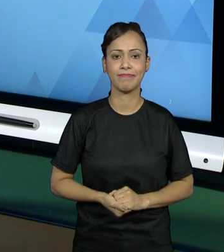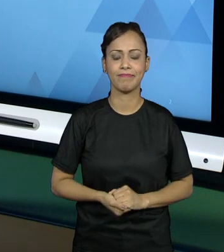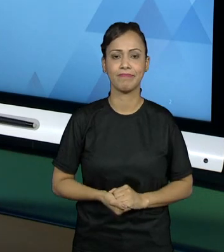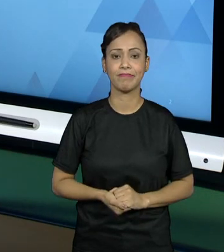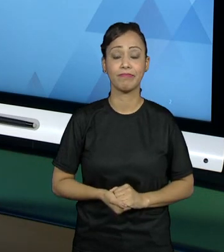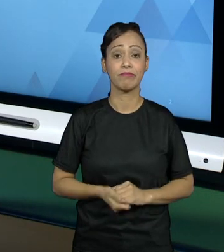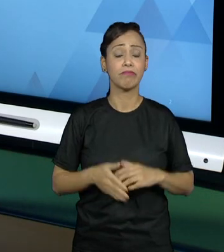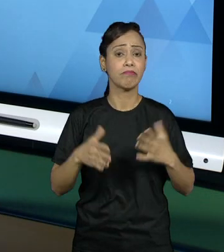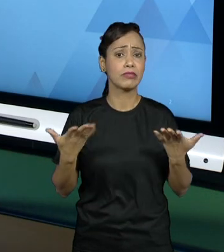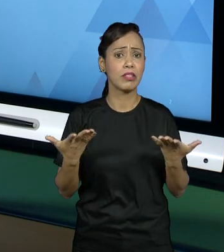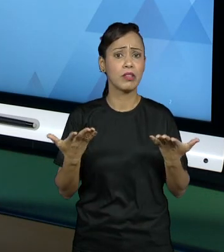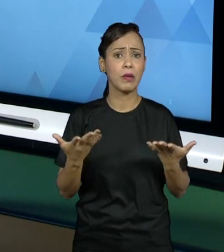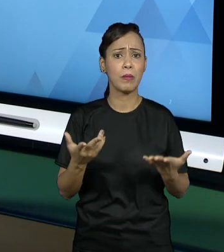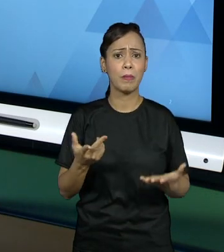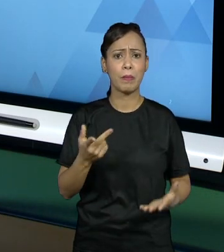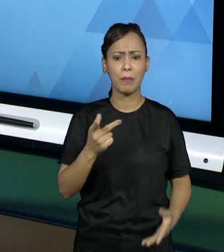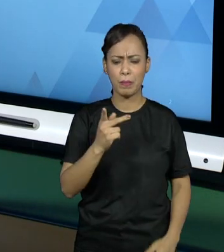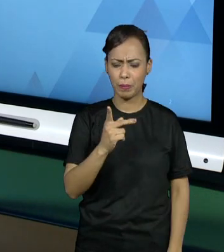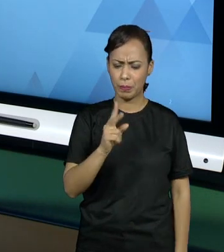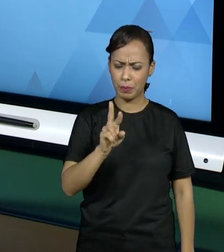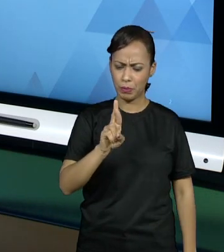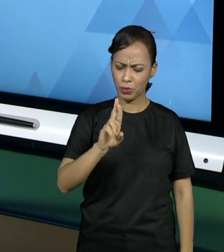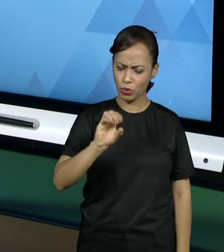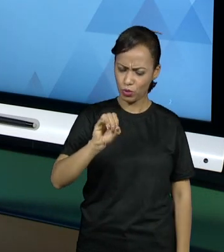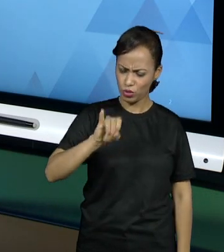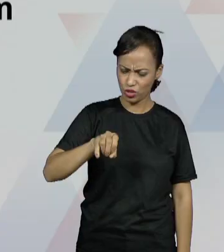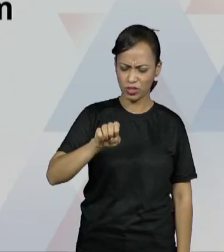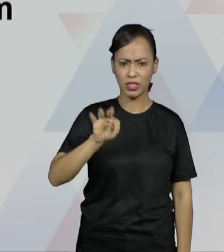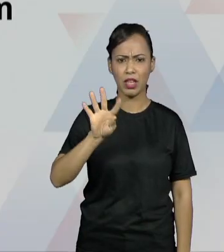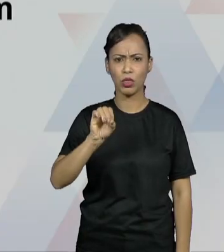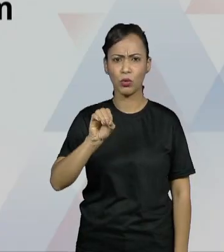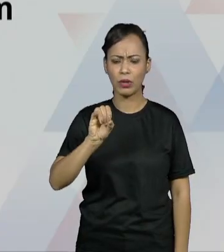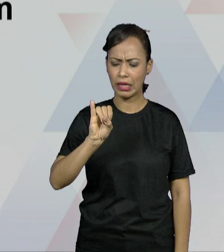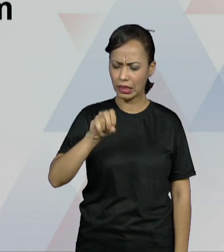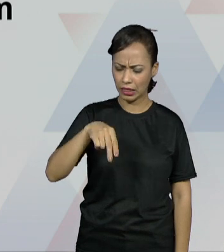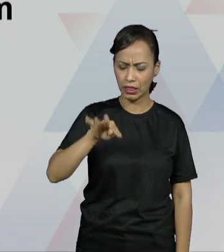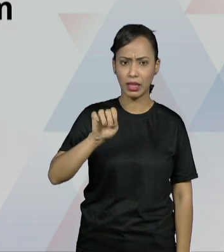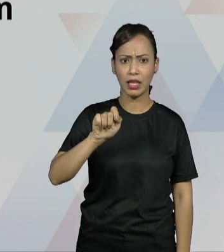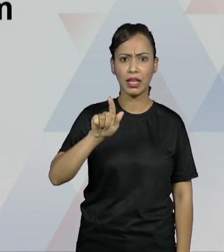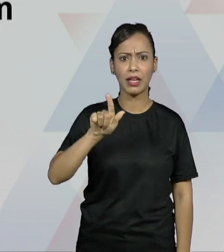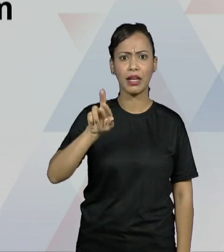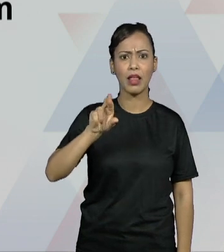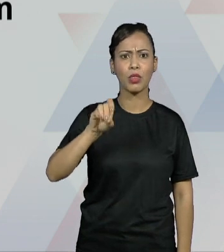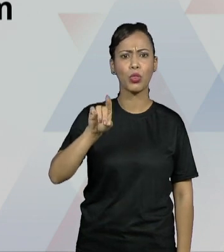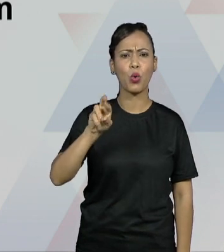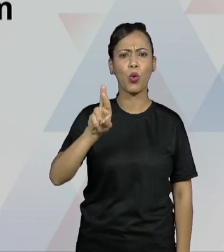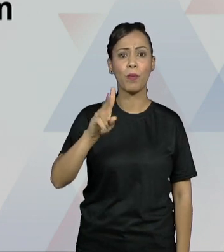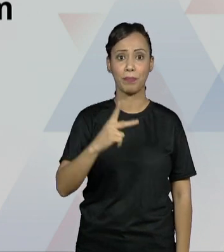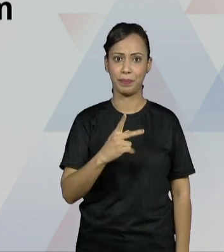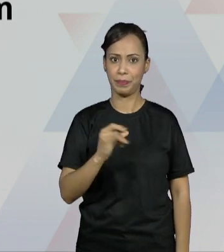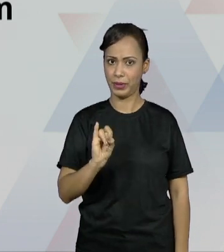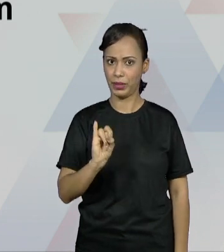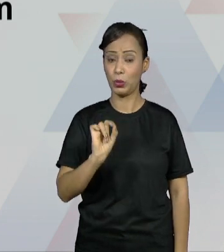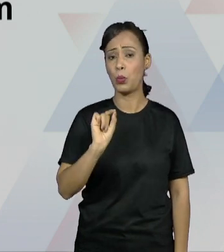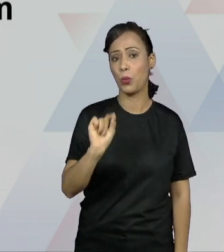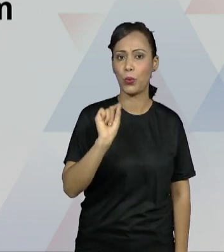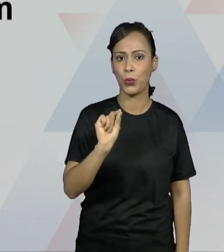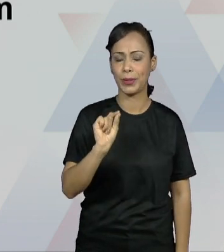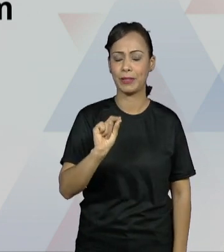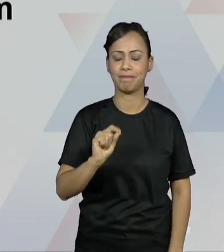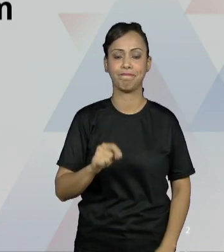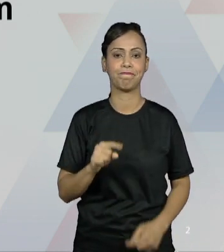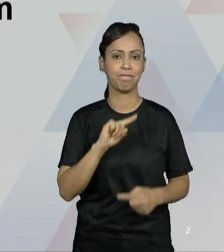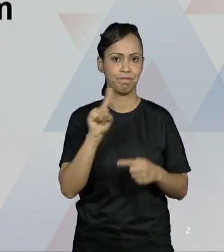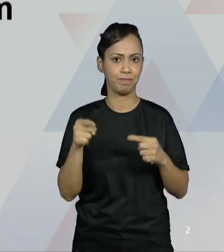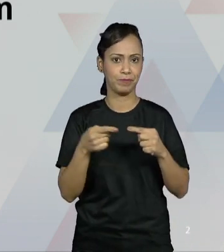Então, o que é um projeto integrador? É uma disciplina que tem como objetivo orientar o desenvolvimento de um